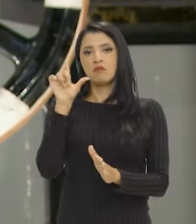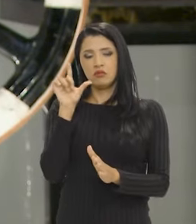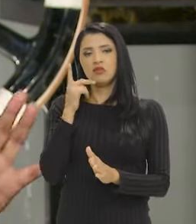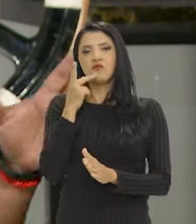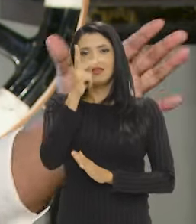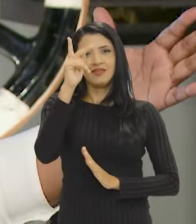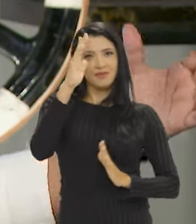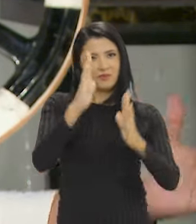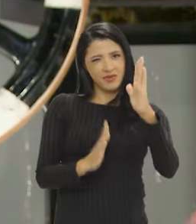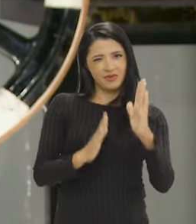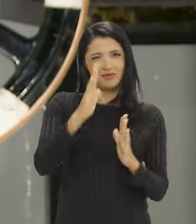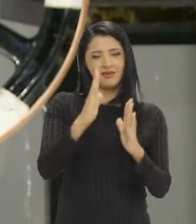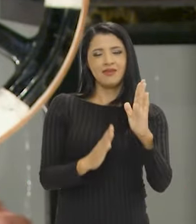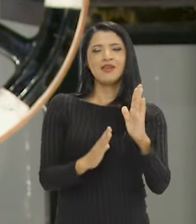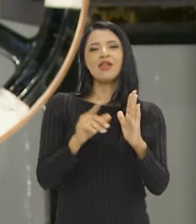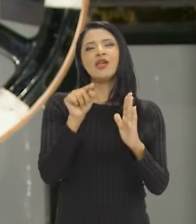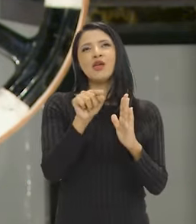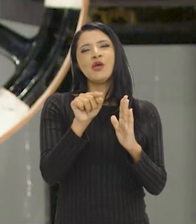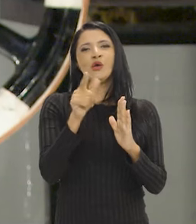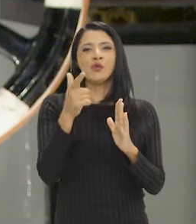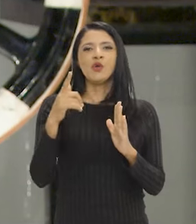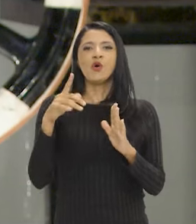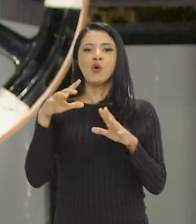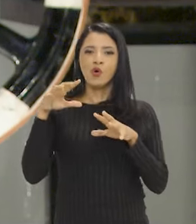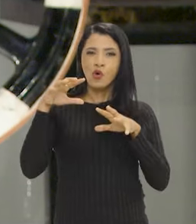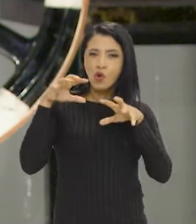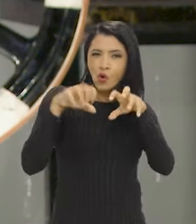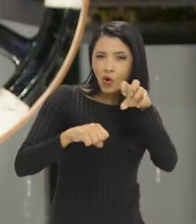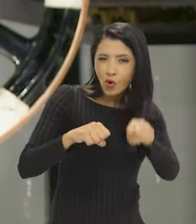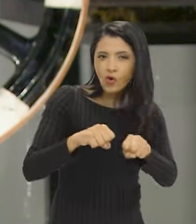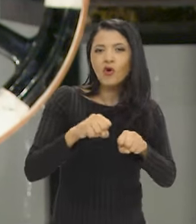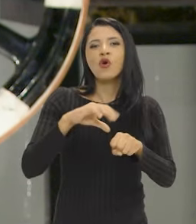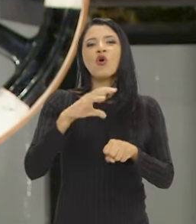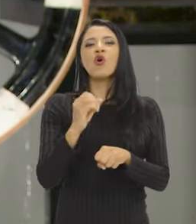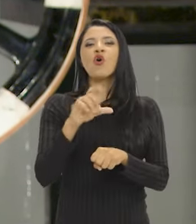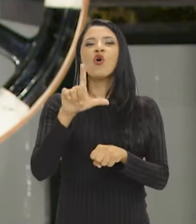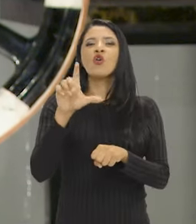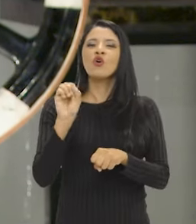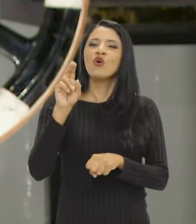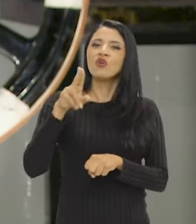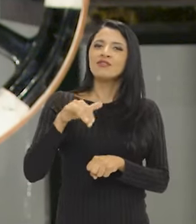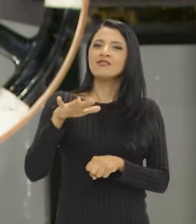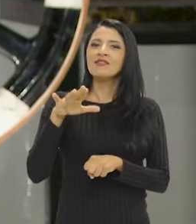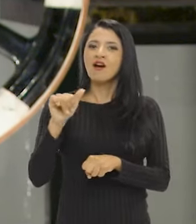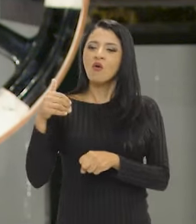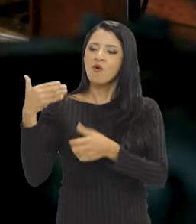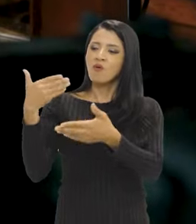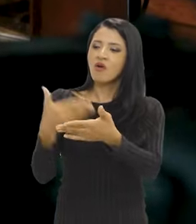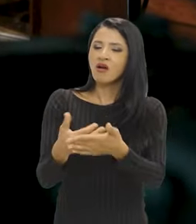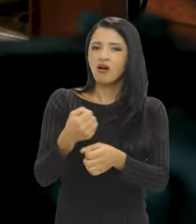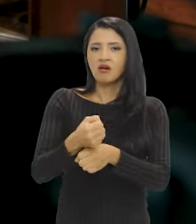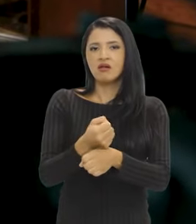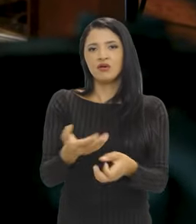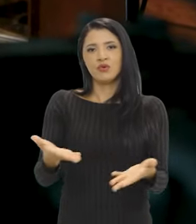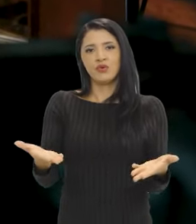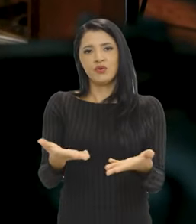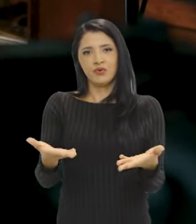antes. A gente está falando do período colonial até anos recentes.